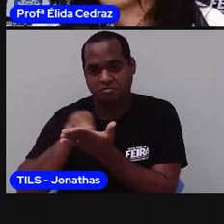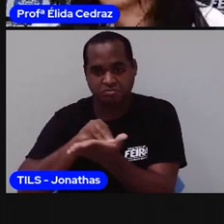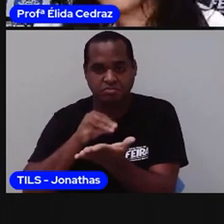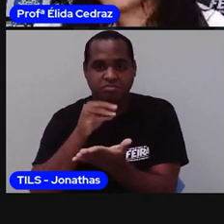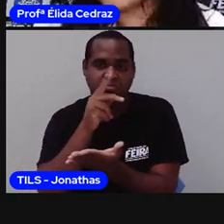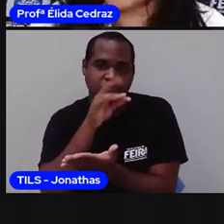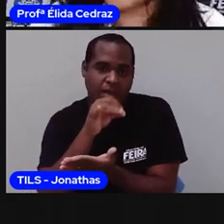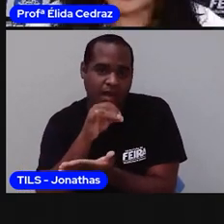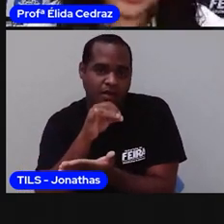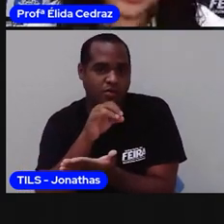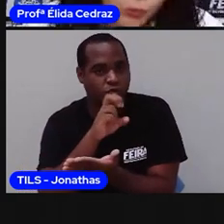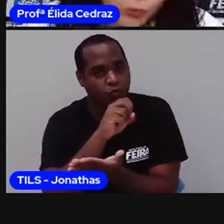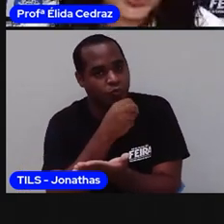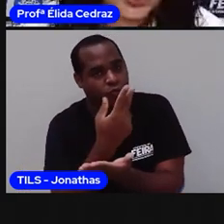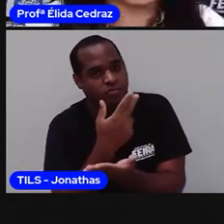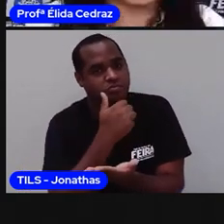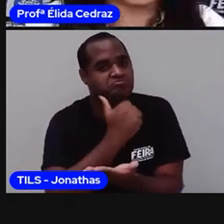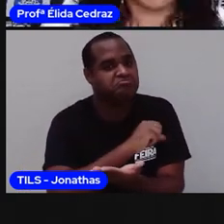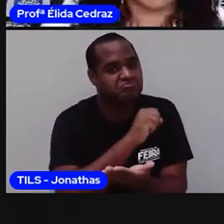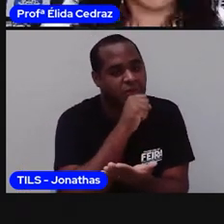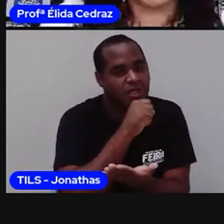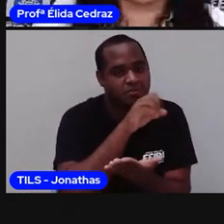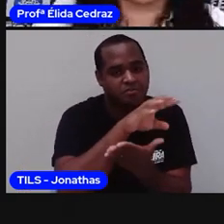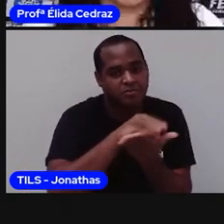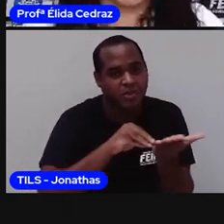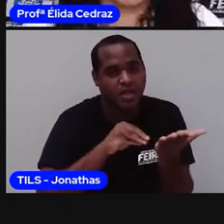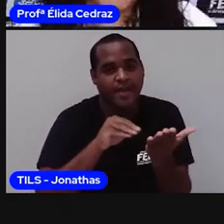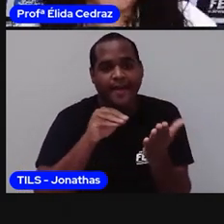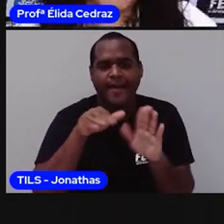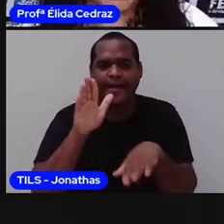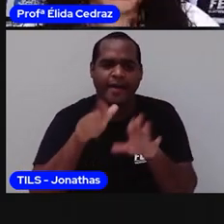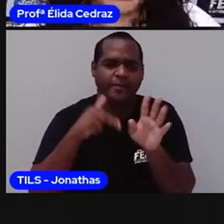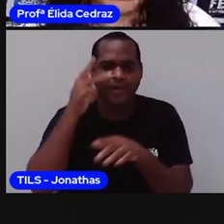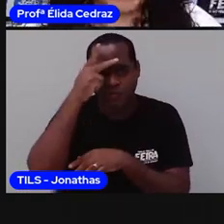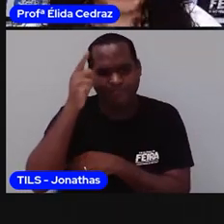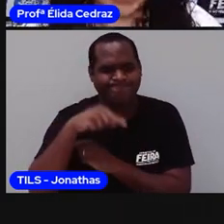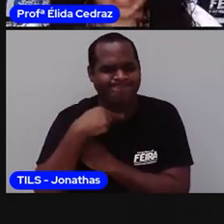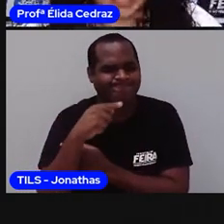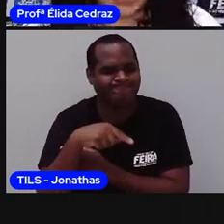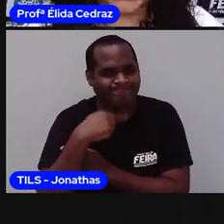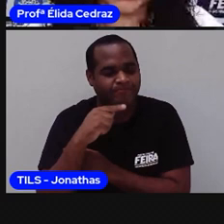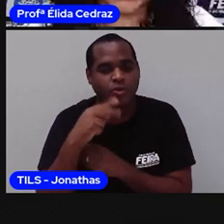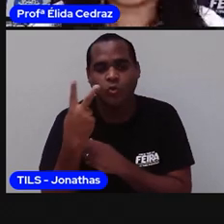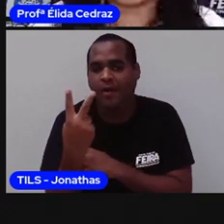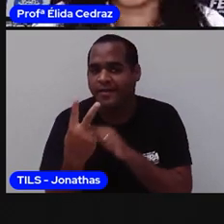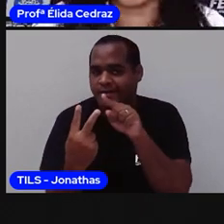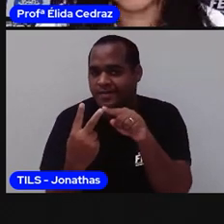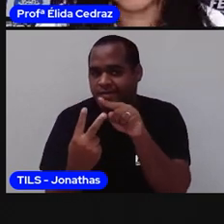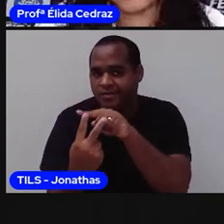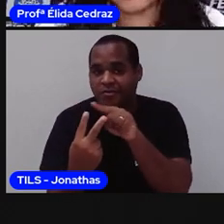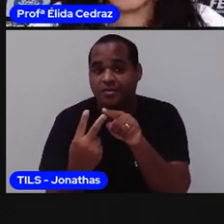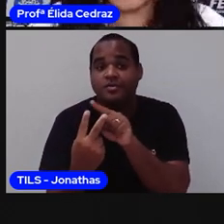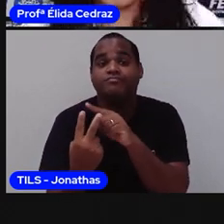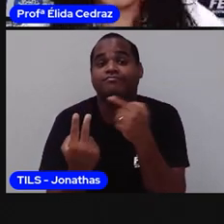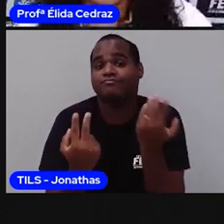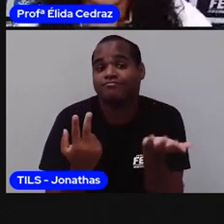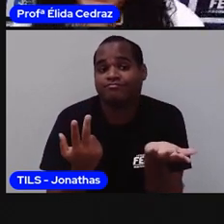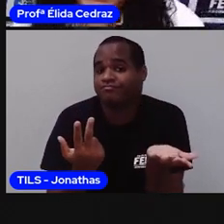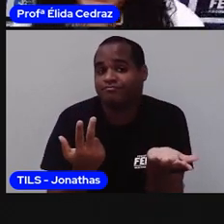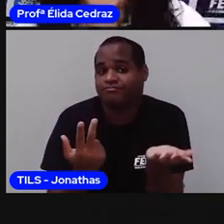Nem todo mundo herda os dois sobrenomes. Certo? Então o que que acontece?